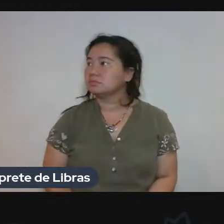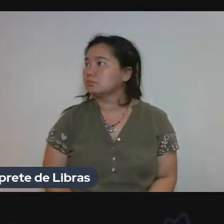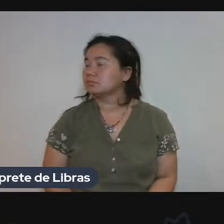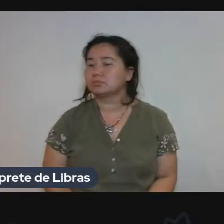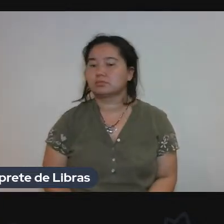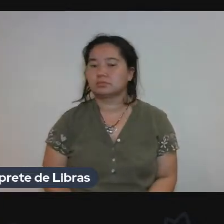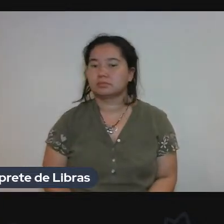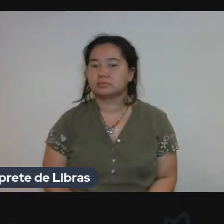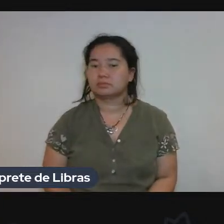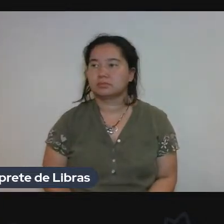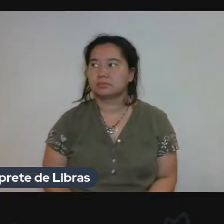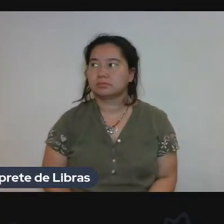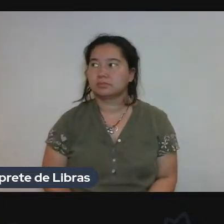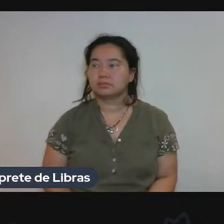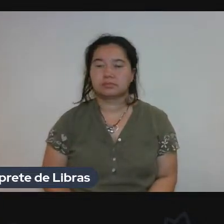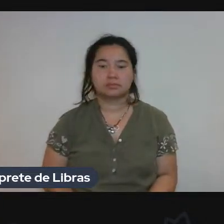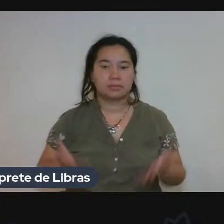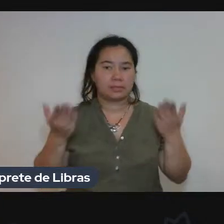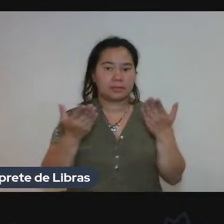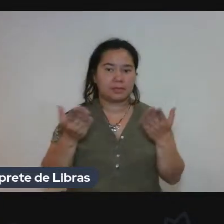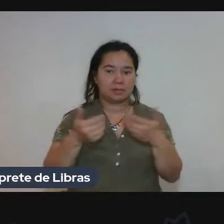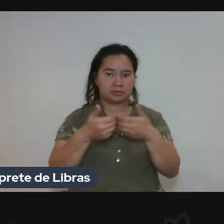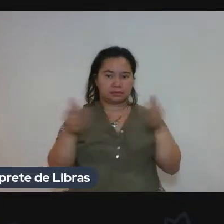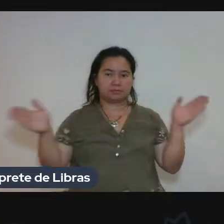Então, agora eu passo a palavra para o público.